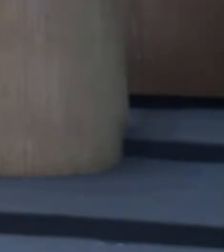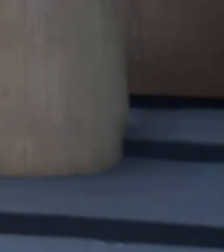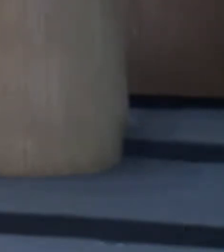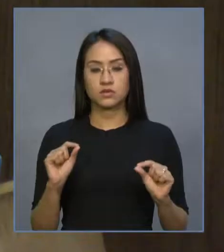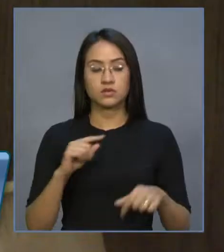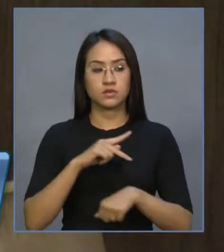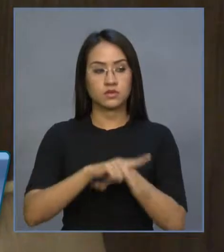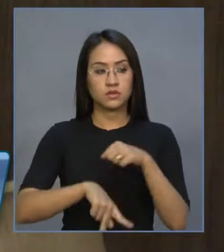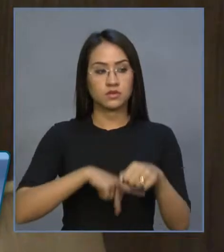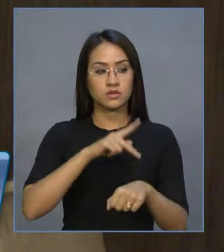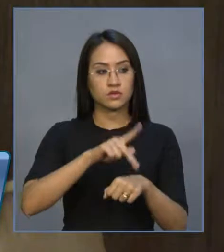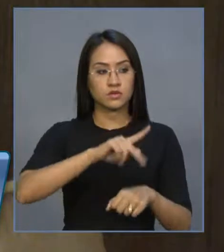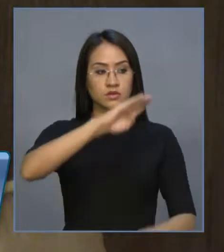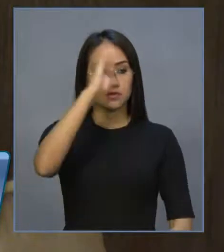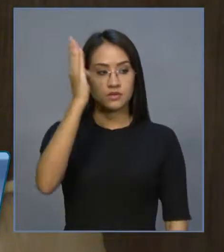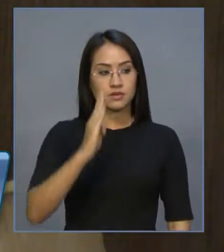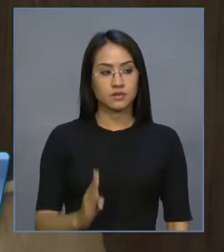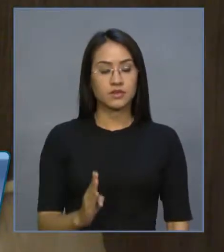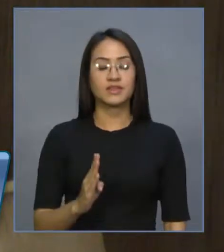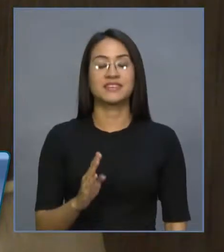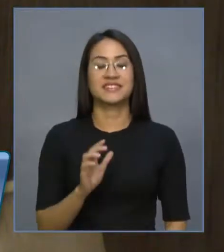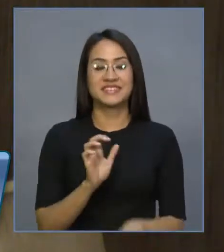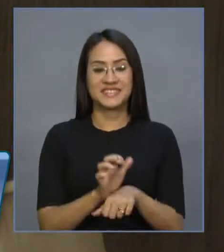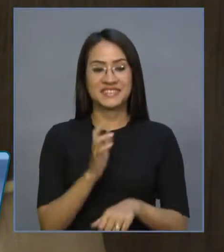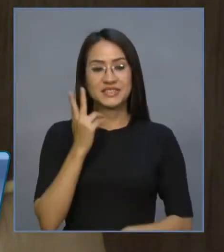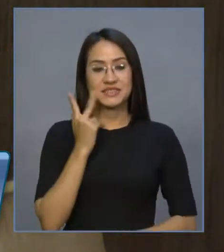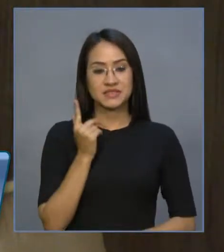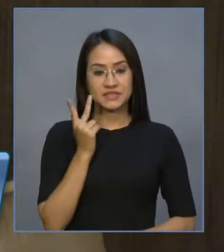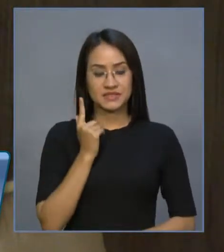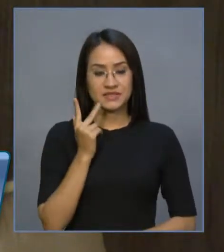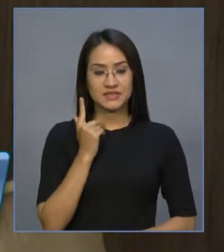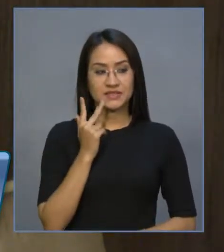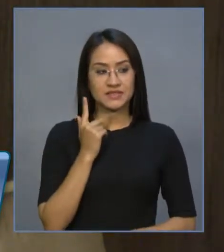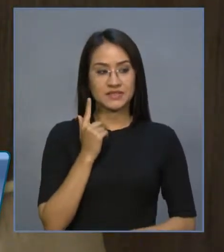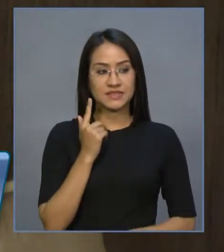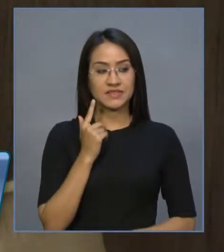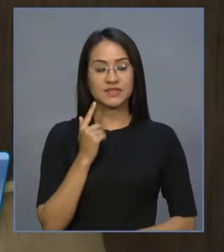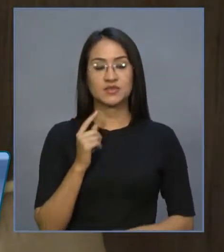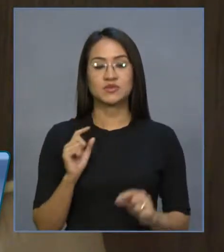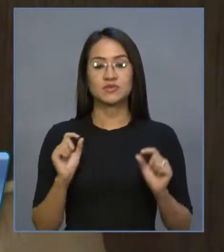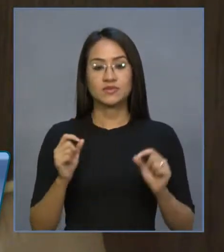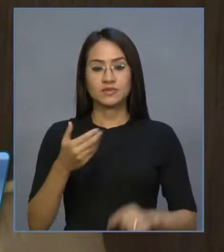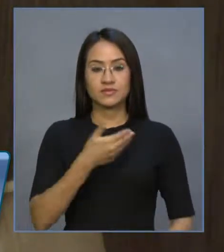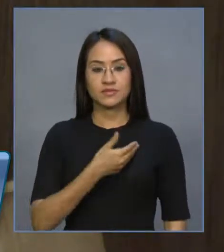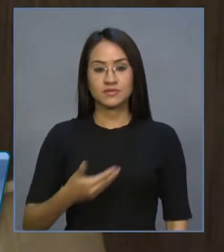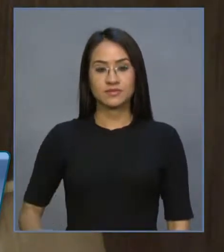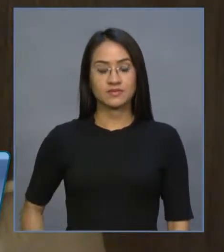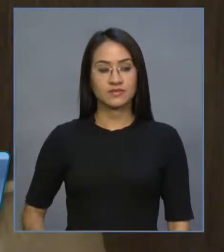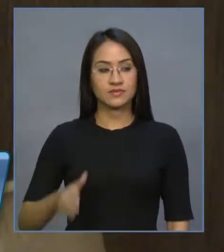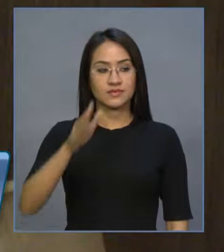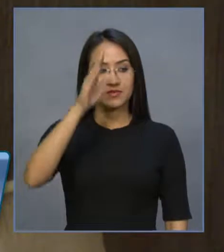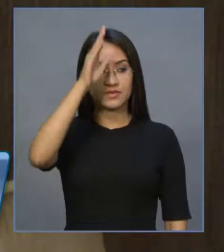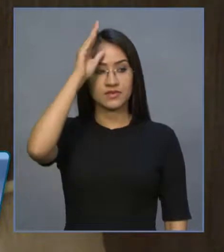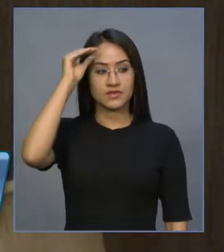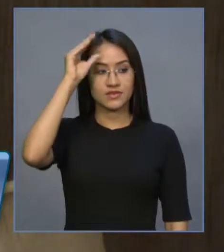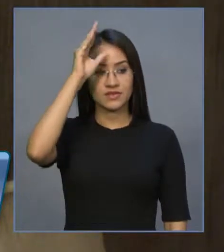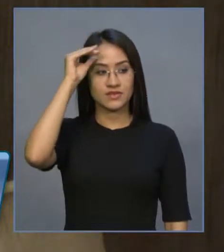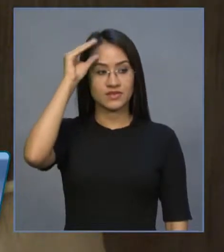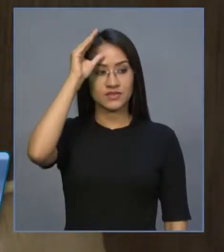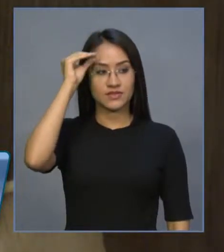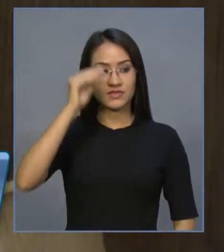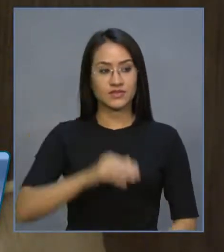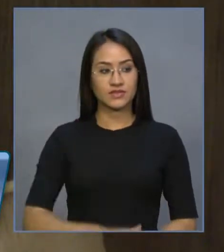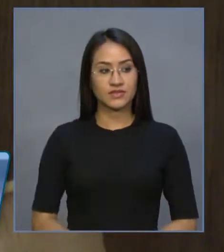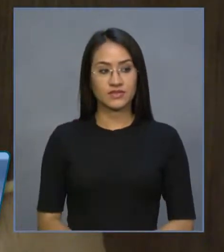Acompanhe. O Estado do Ceará, comandado pelo governador Camilo Santana, tem se destacado